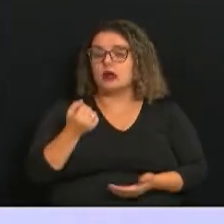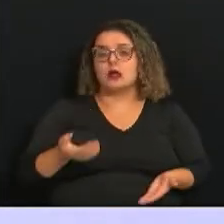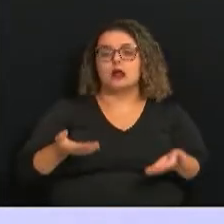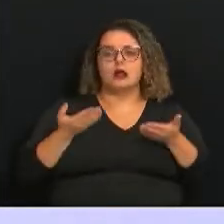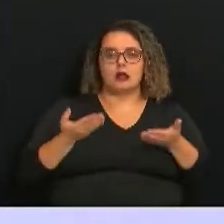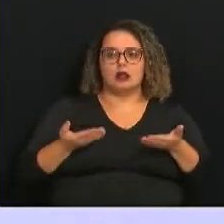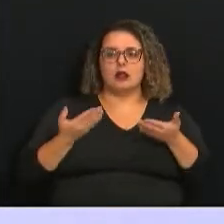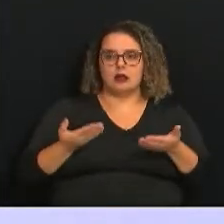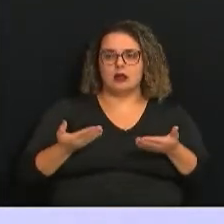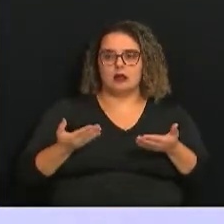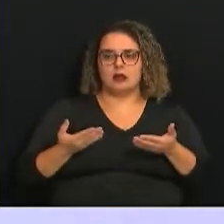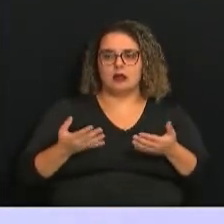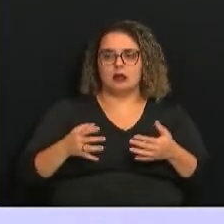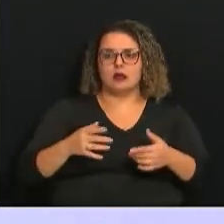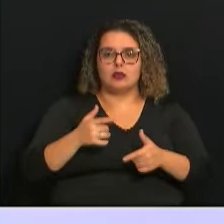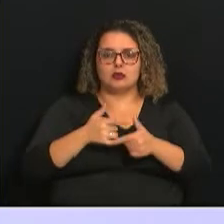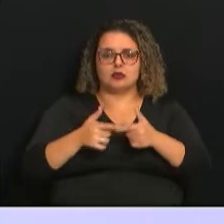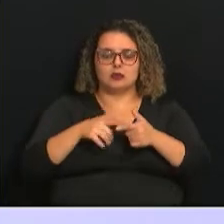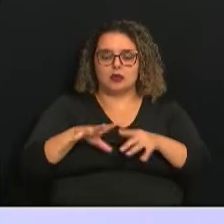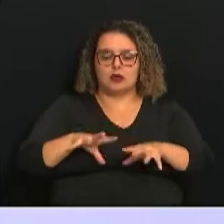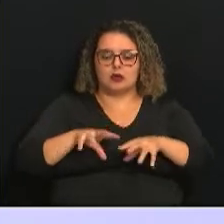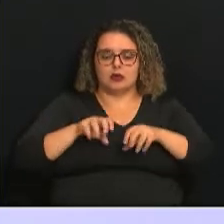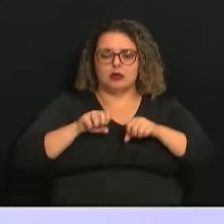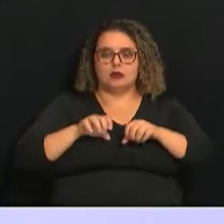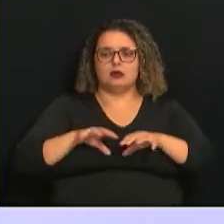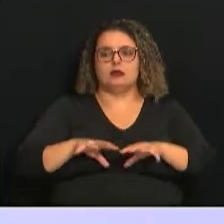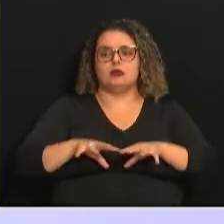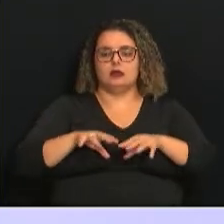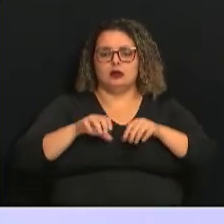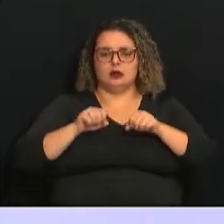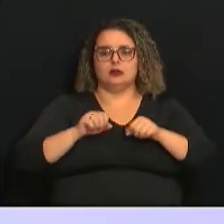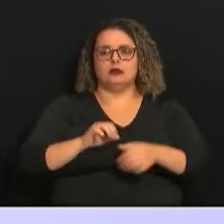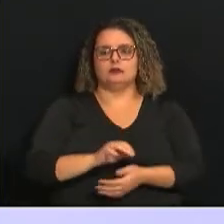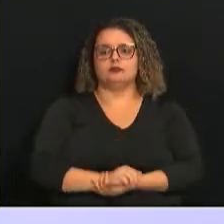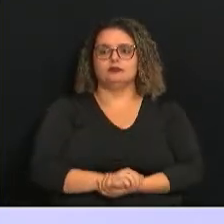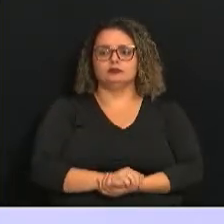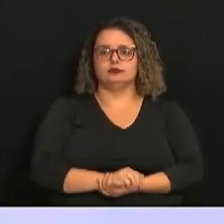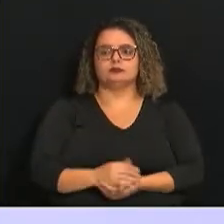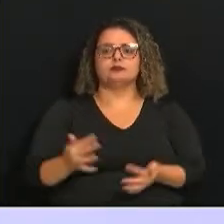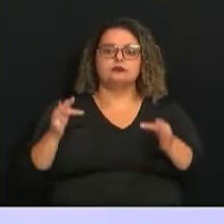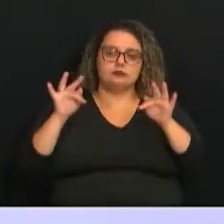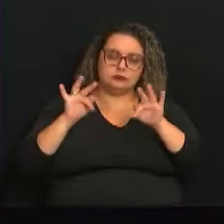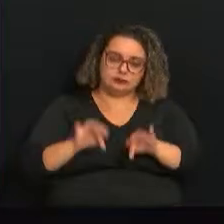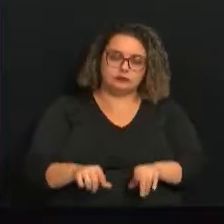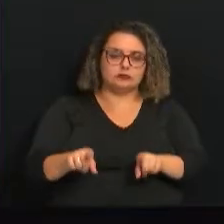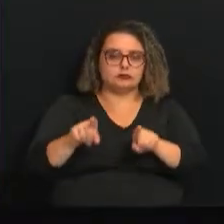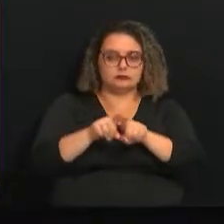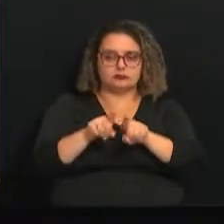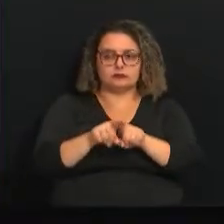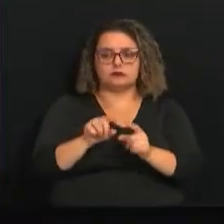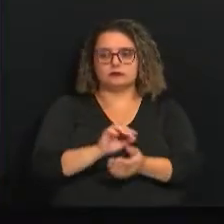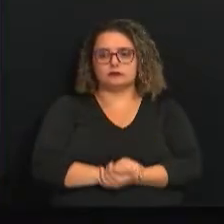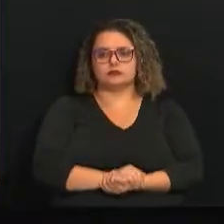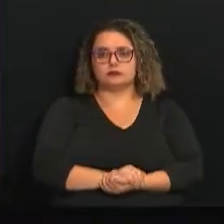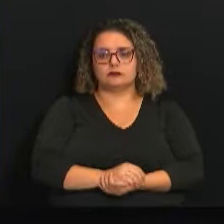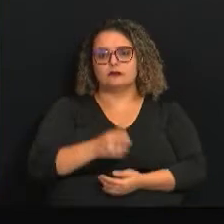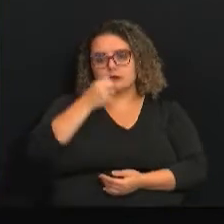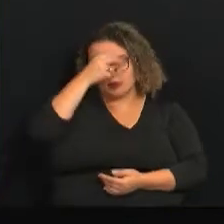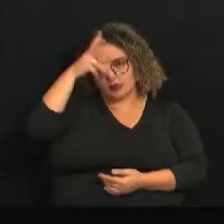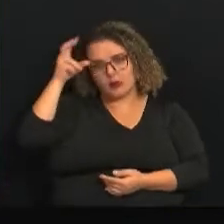das síndromes respiratórias. Pode ir. E por fim, também, o prefeito falou,